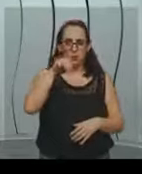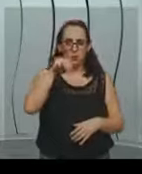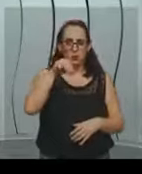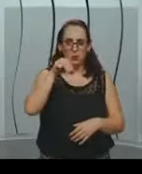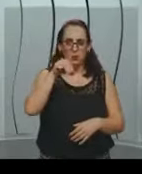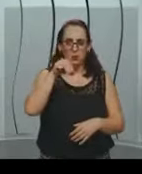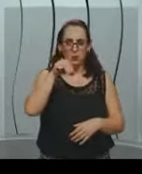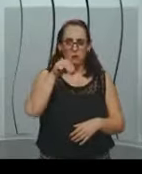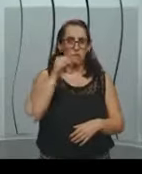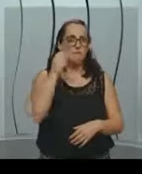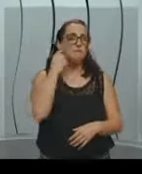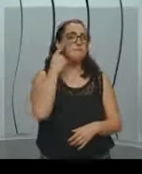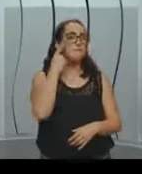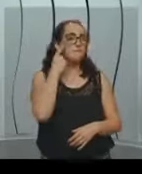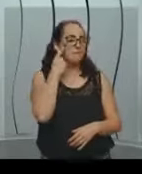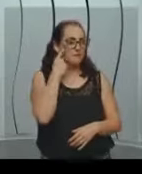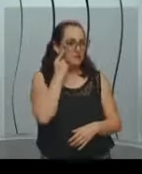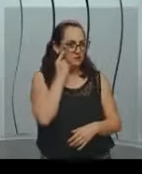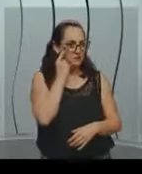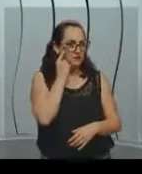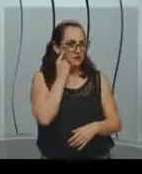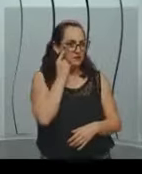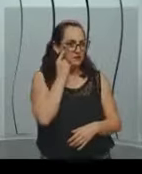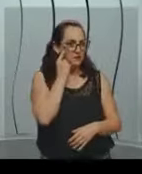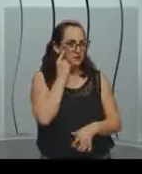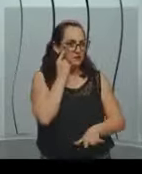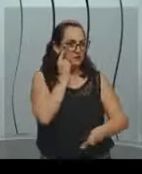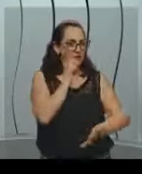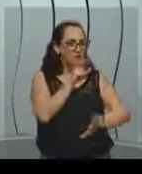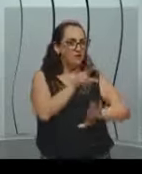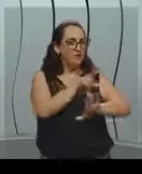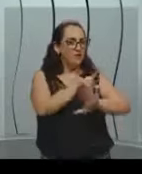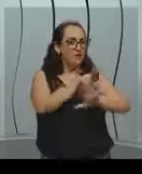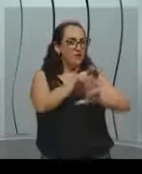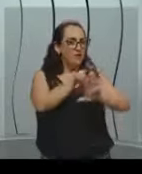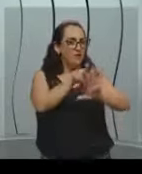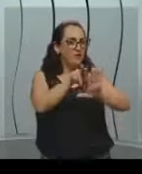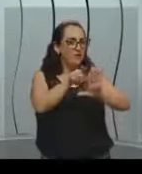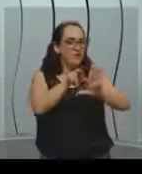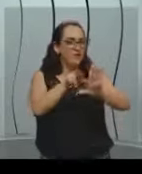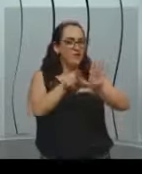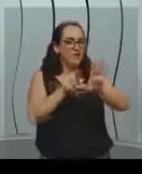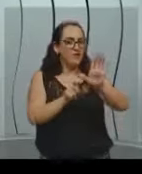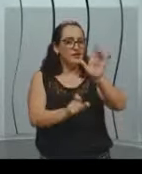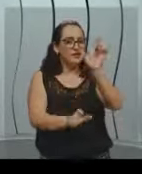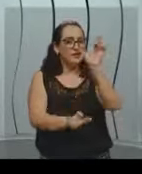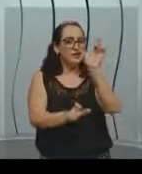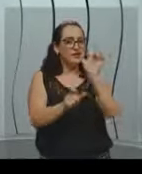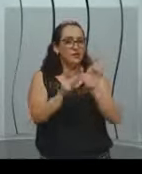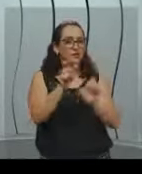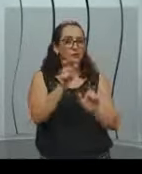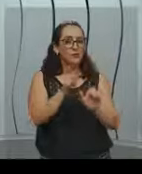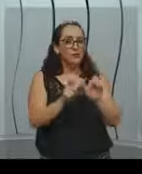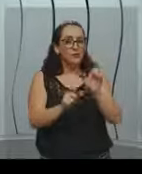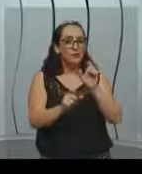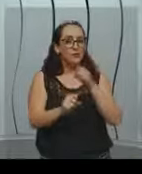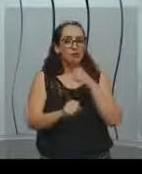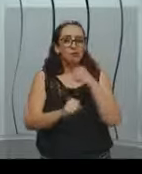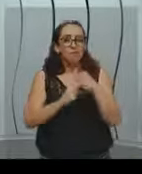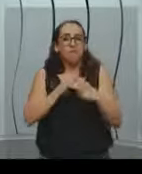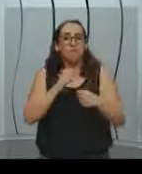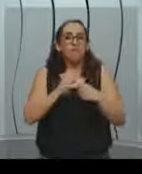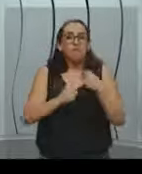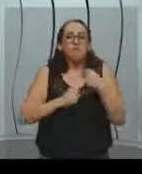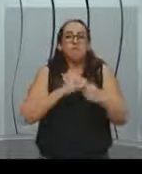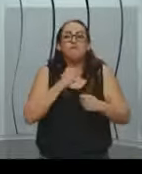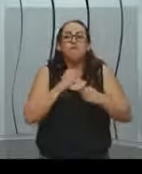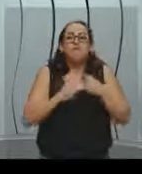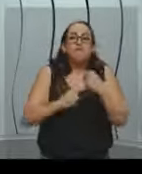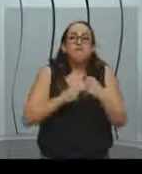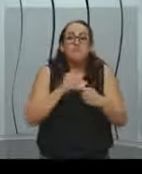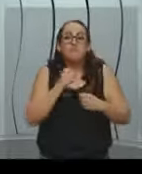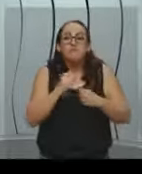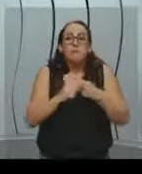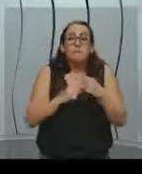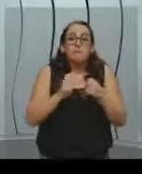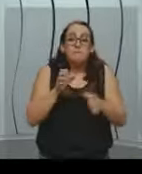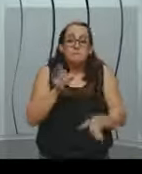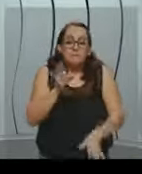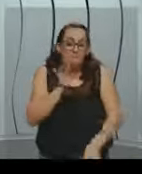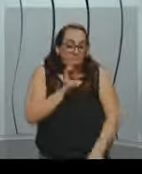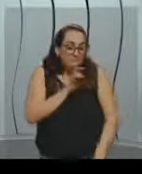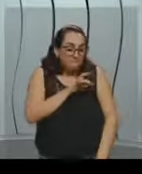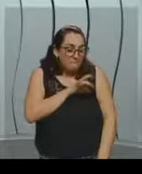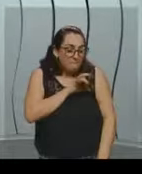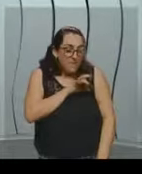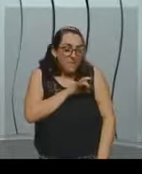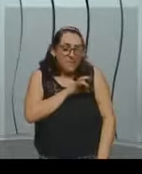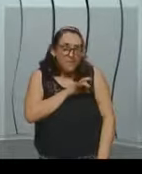pensa bem, muita gente saía correndo, de medo, porque achava que eram